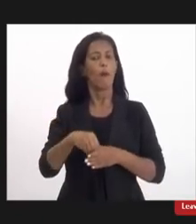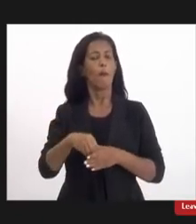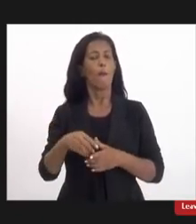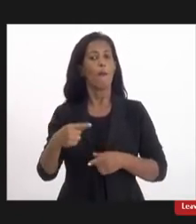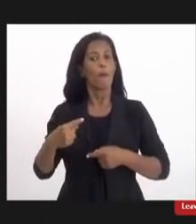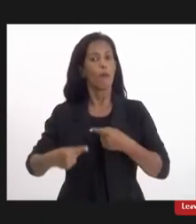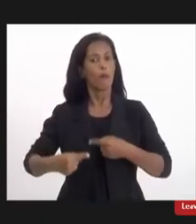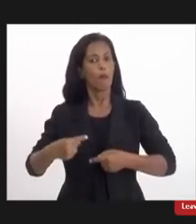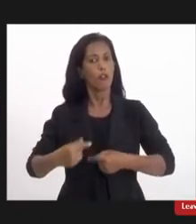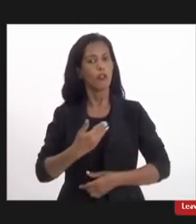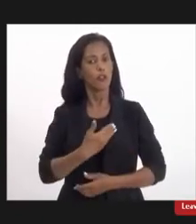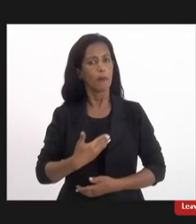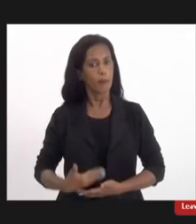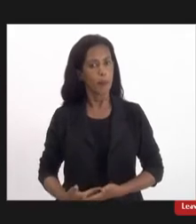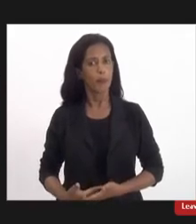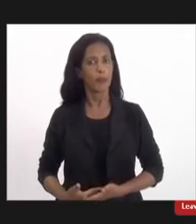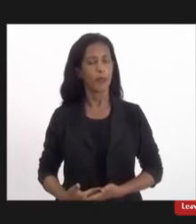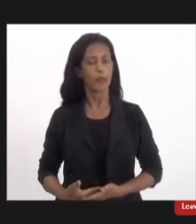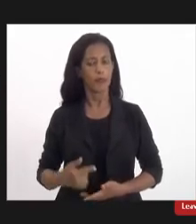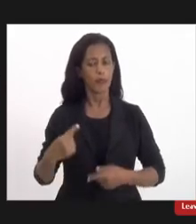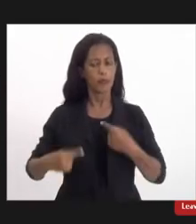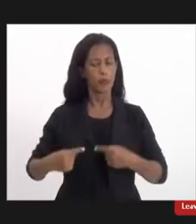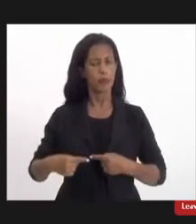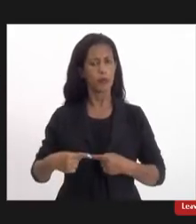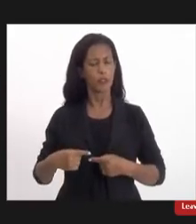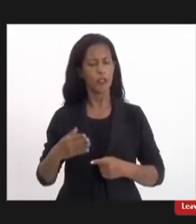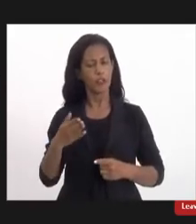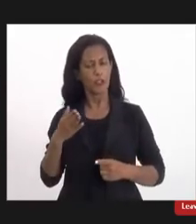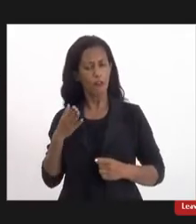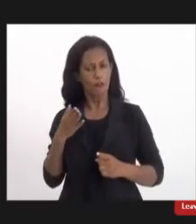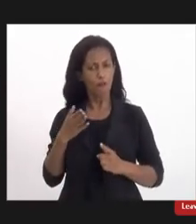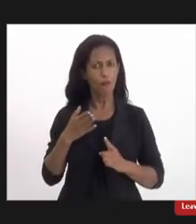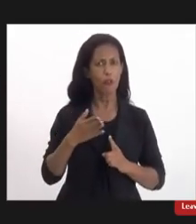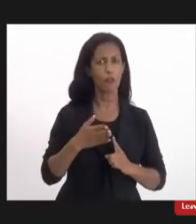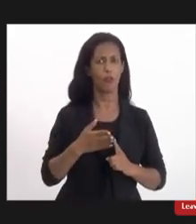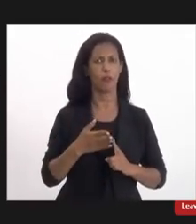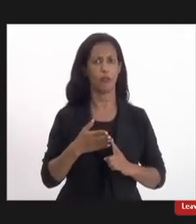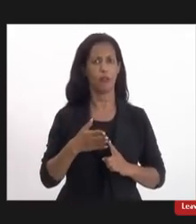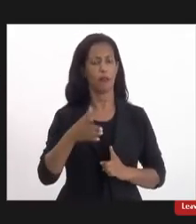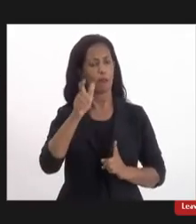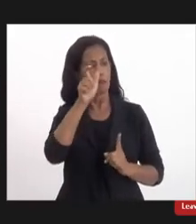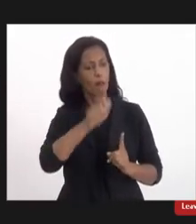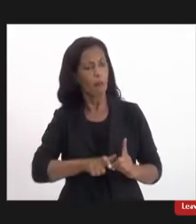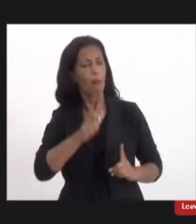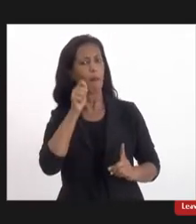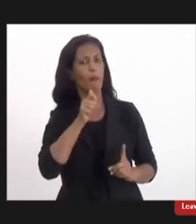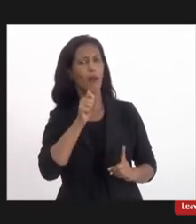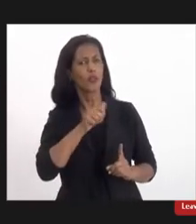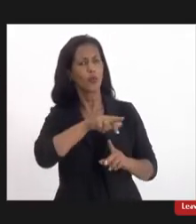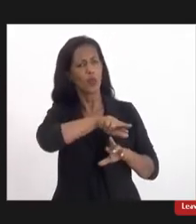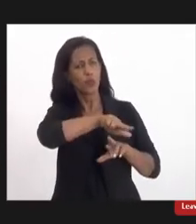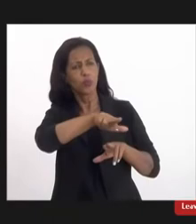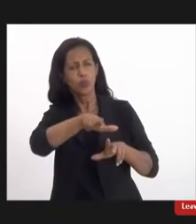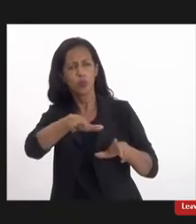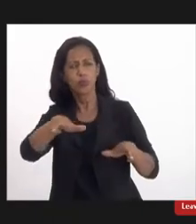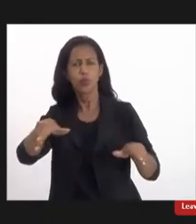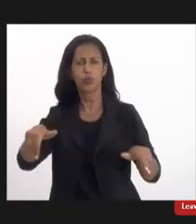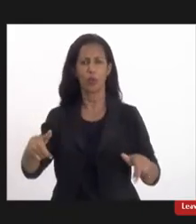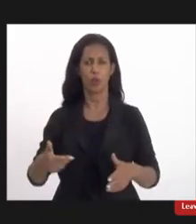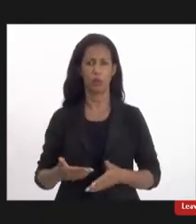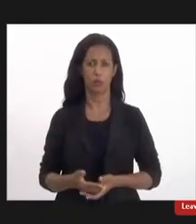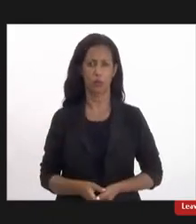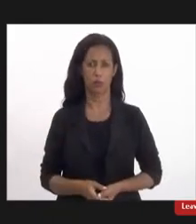públicas. E políticas públicas voltadas para as mulheres nos seus diversos segmentos.